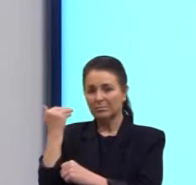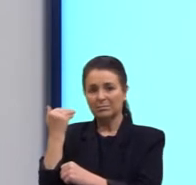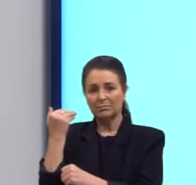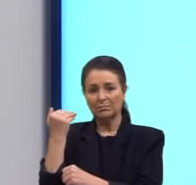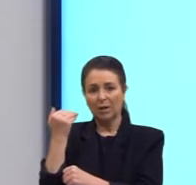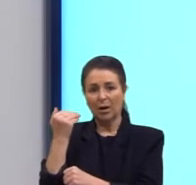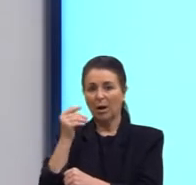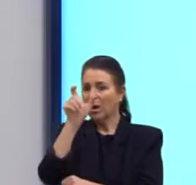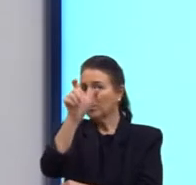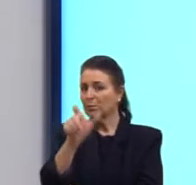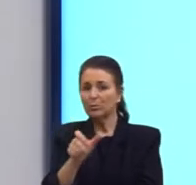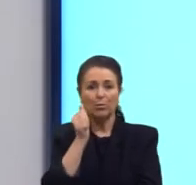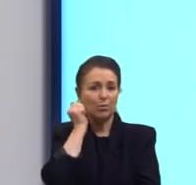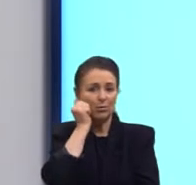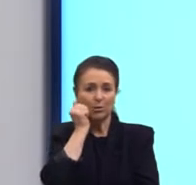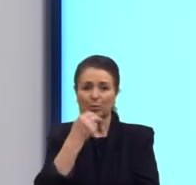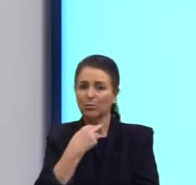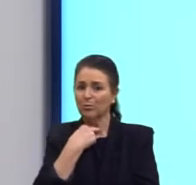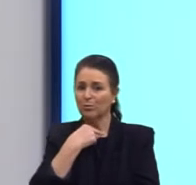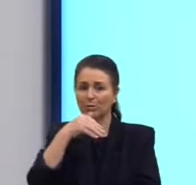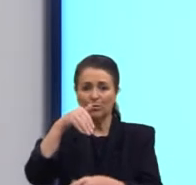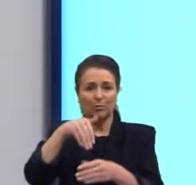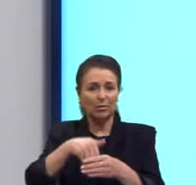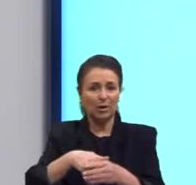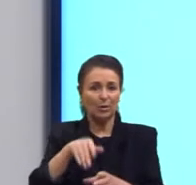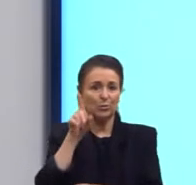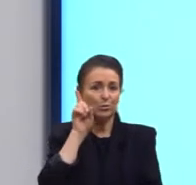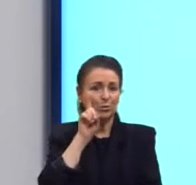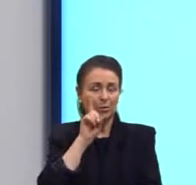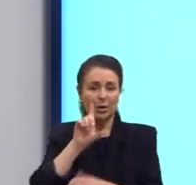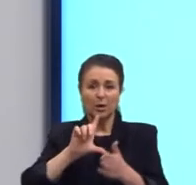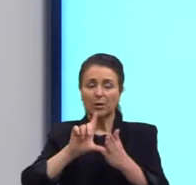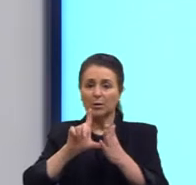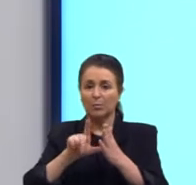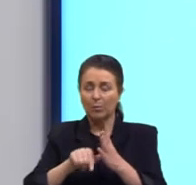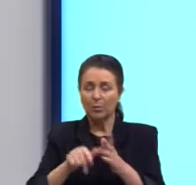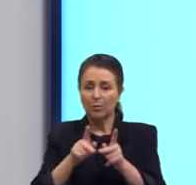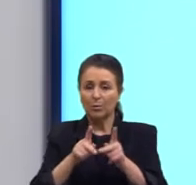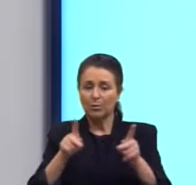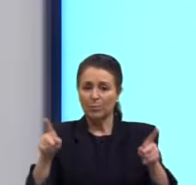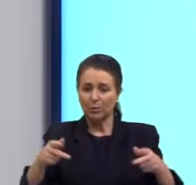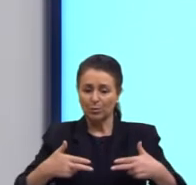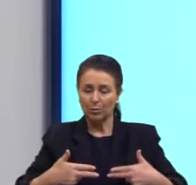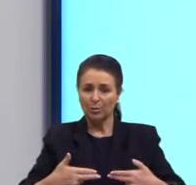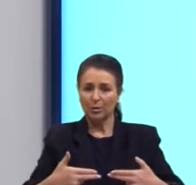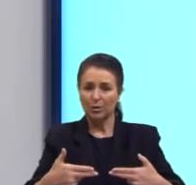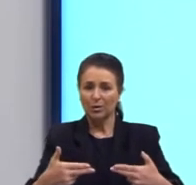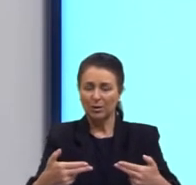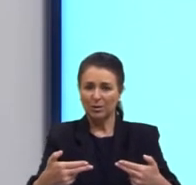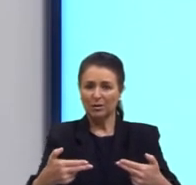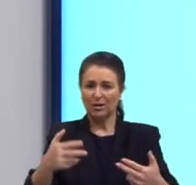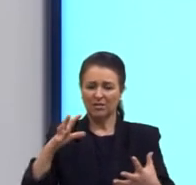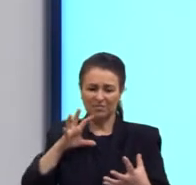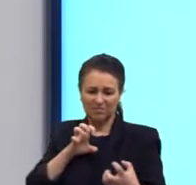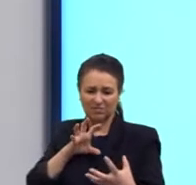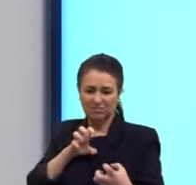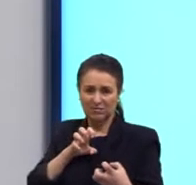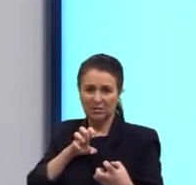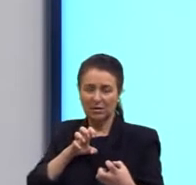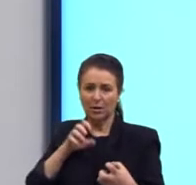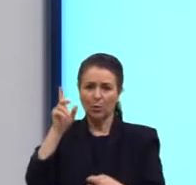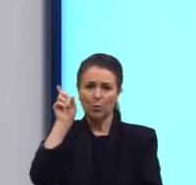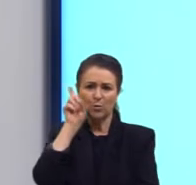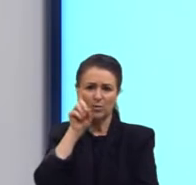votar nos Estados Unidos. E daí na Guerra Fria os Estados Unidos diziam que defendiam a democracia, a